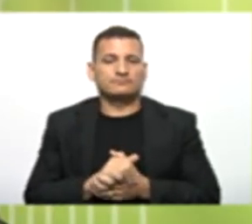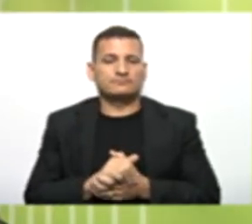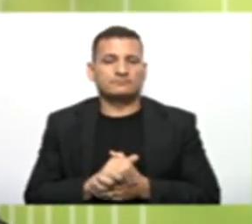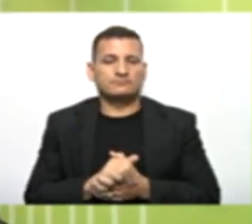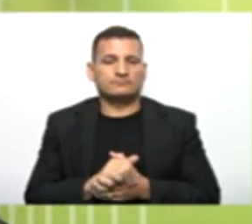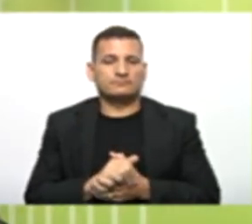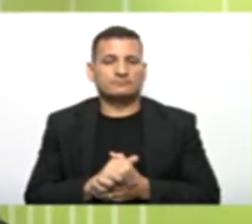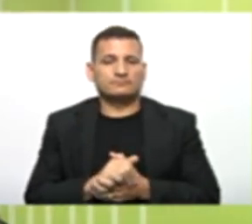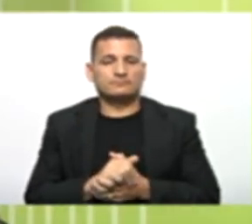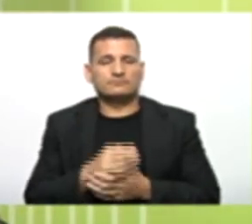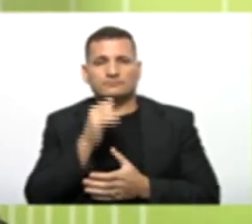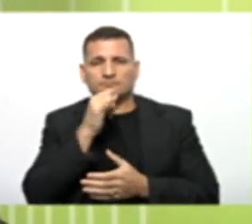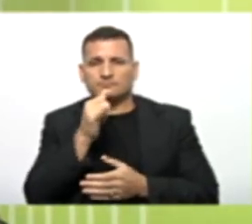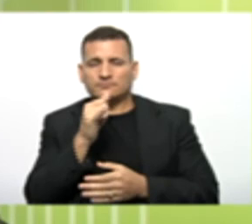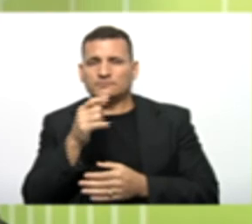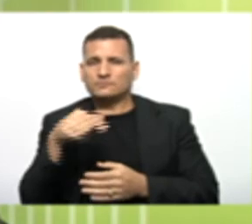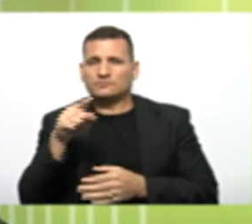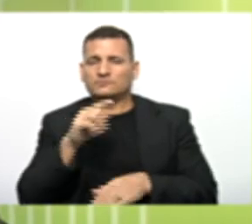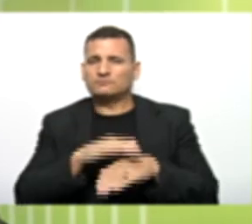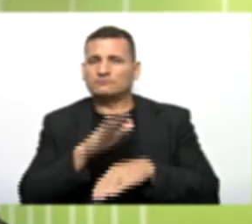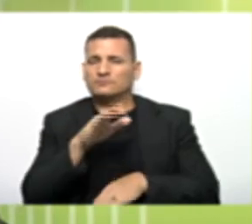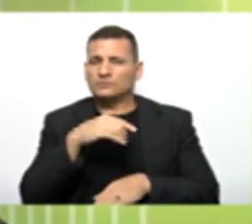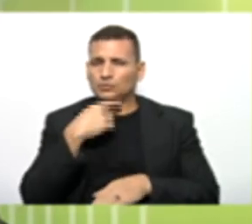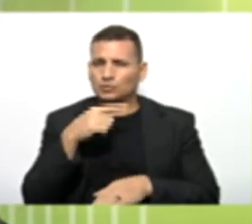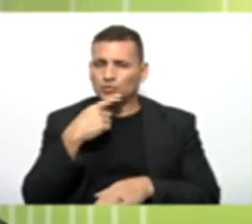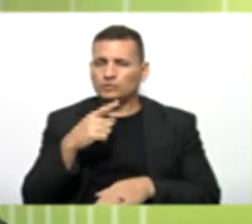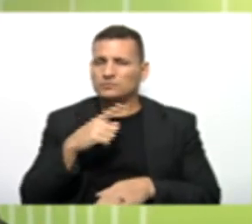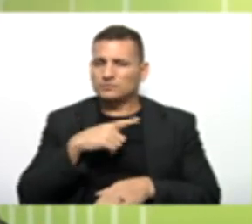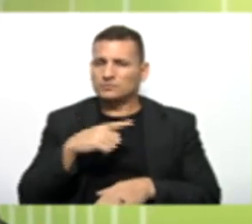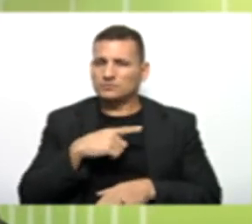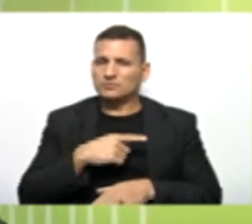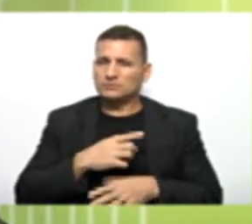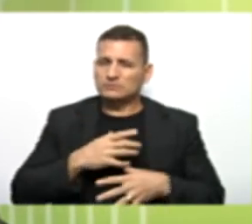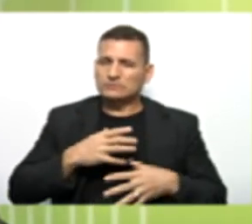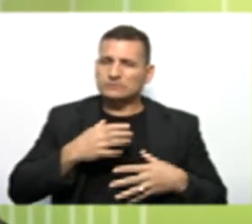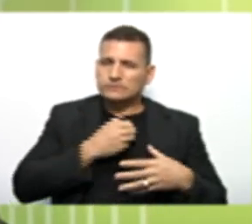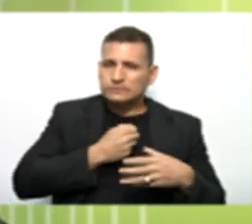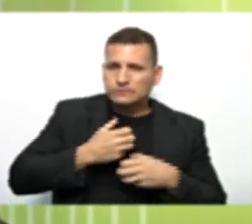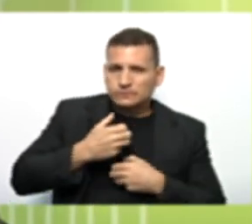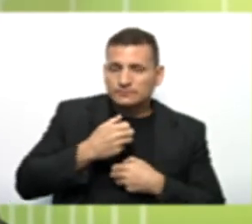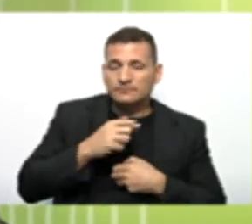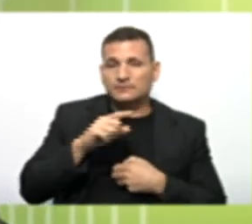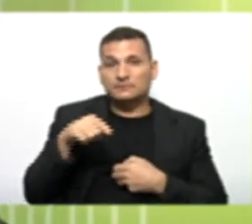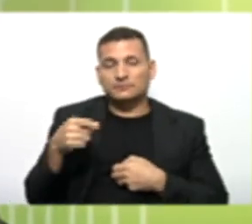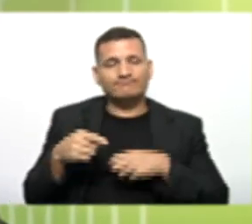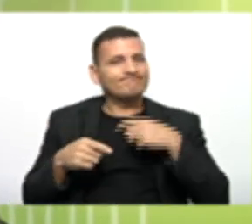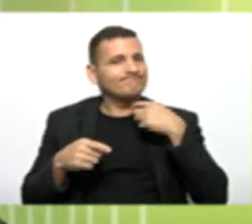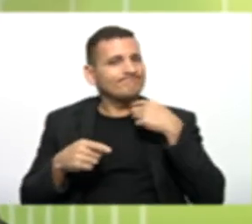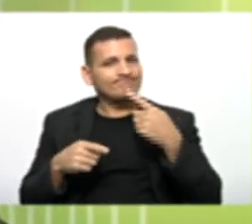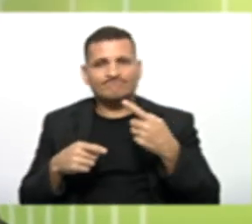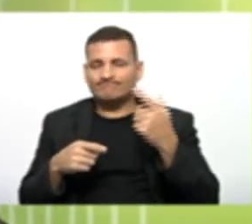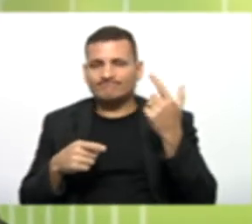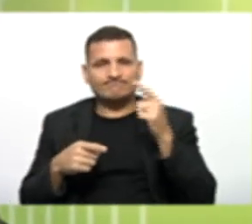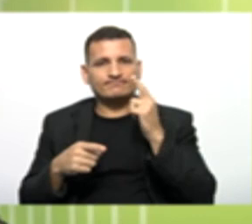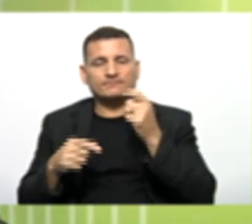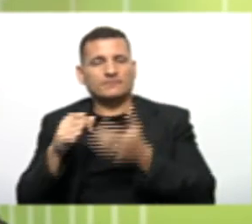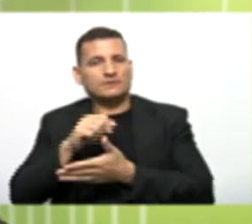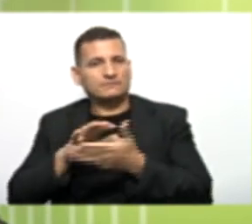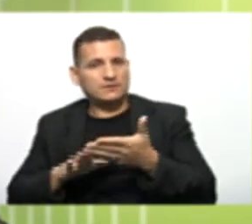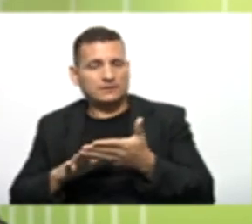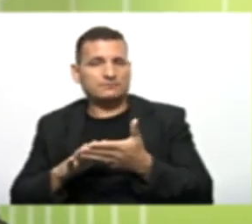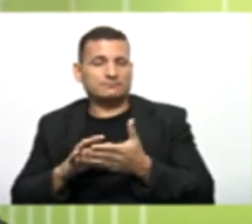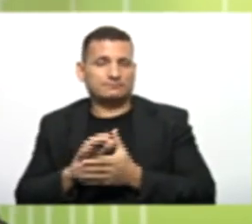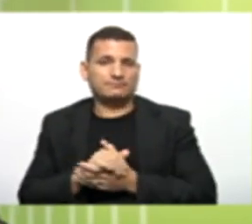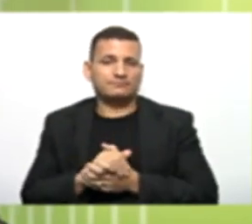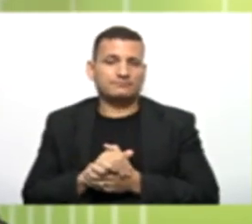Quanto mais dúvidas Vocês acumulam Pior fica Na resolução Das atividades Aí nós sempre Vamos evoluindo Os